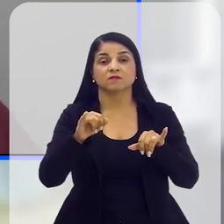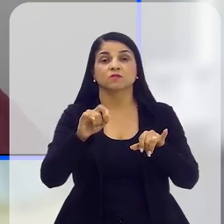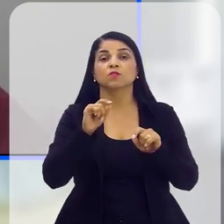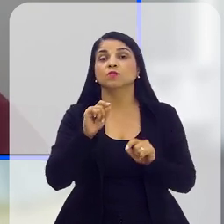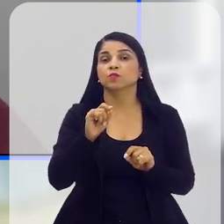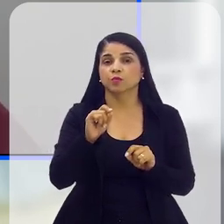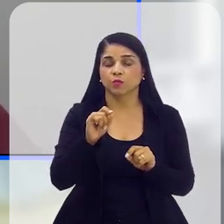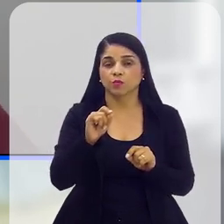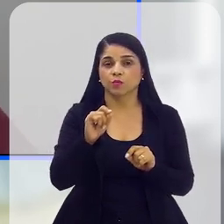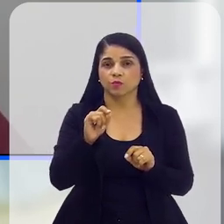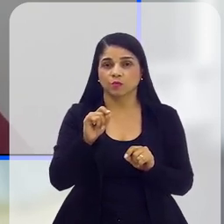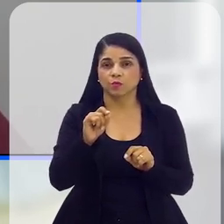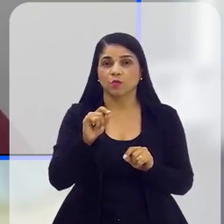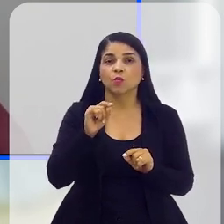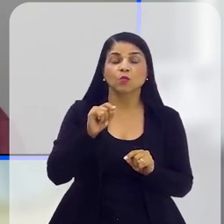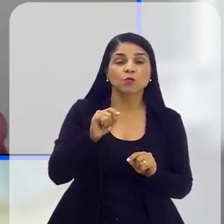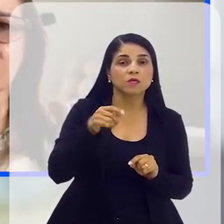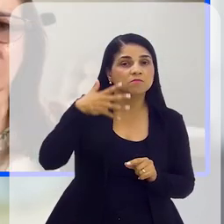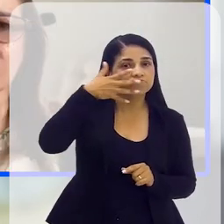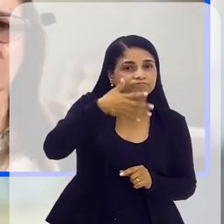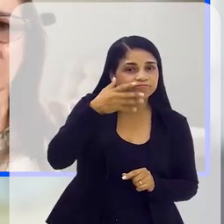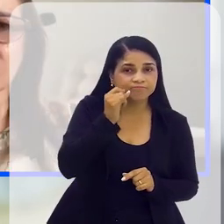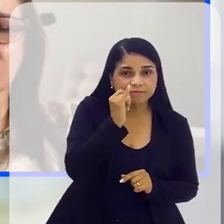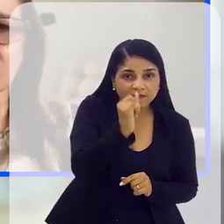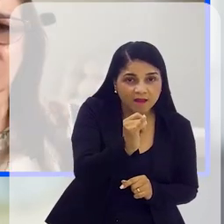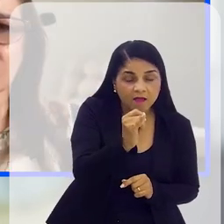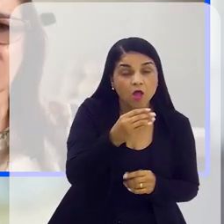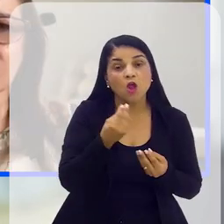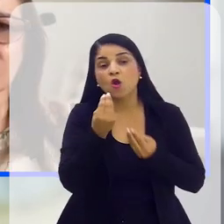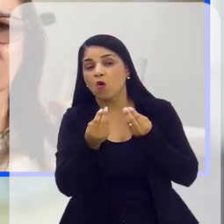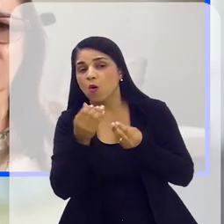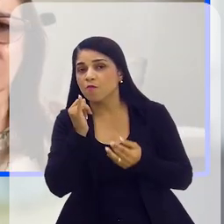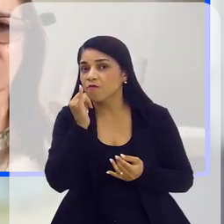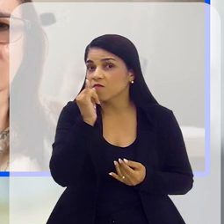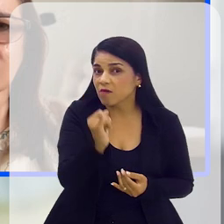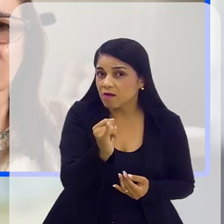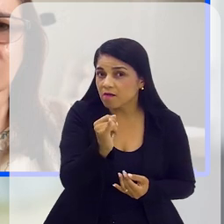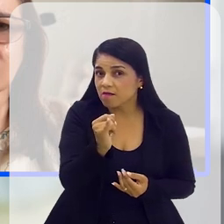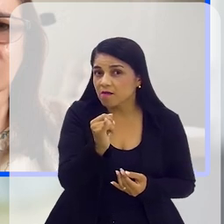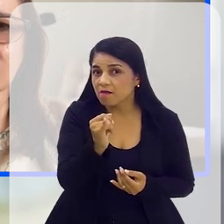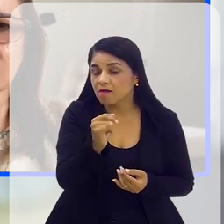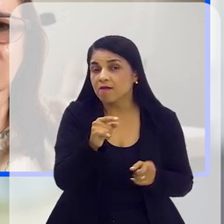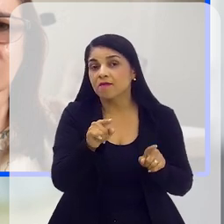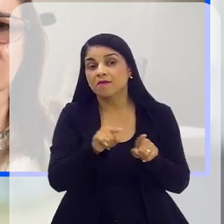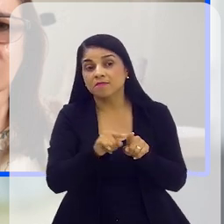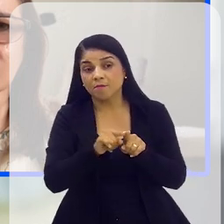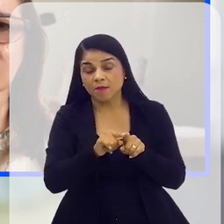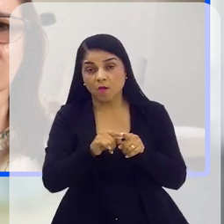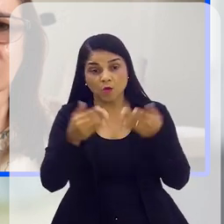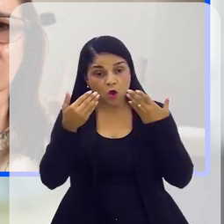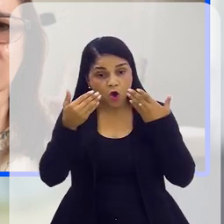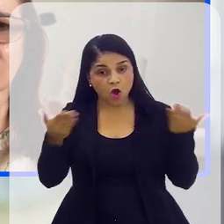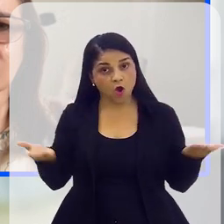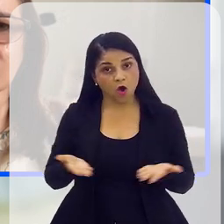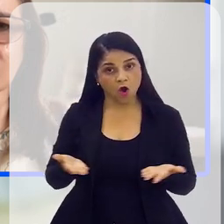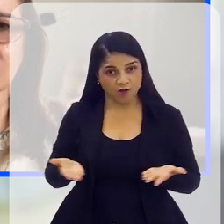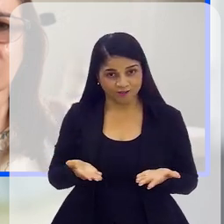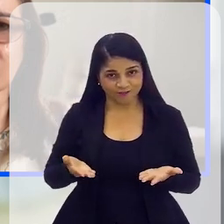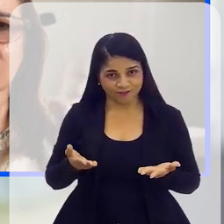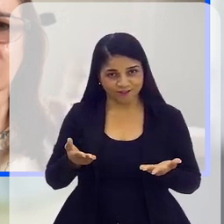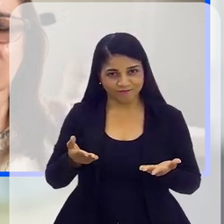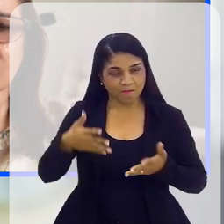o que devemos falar, como devemos falar, principalmente quando nós vamos a público, como nós estamos aqui,